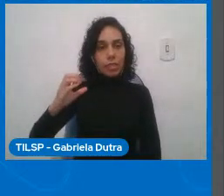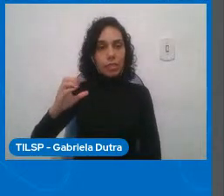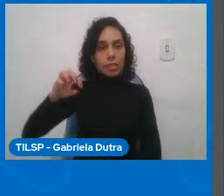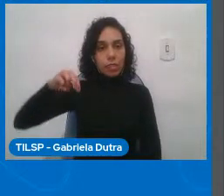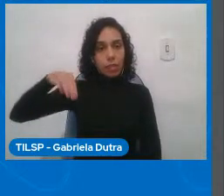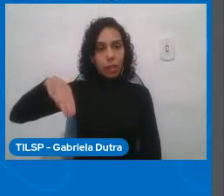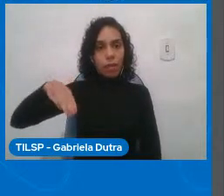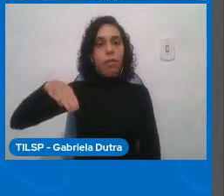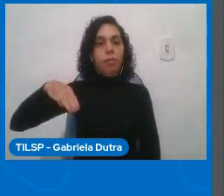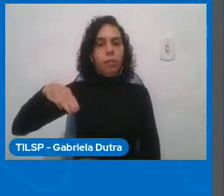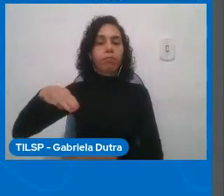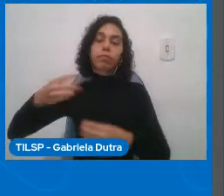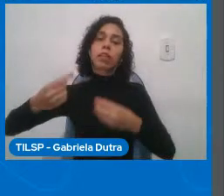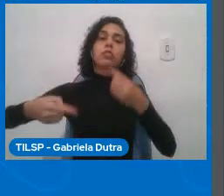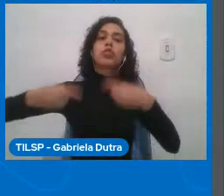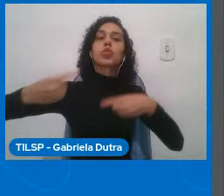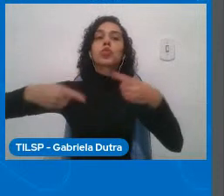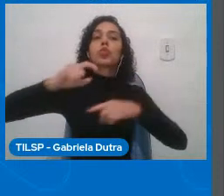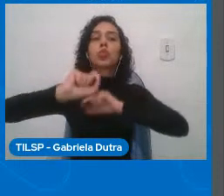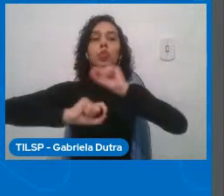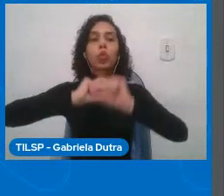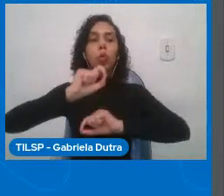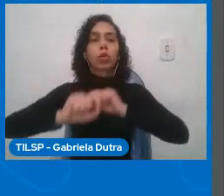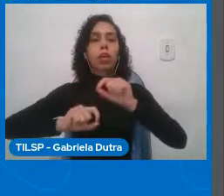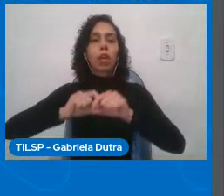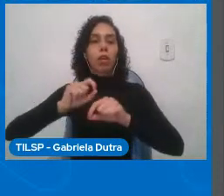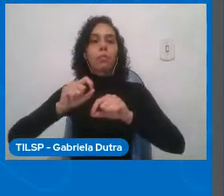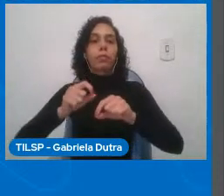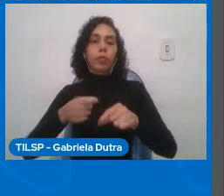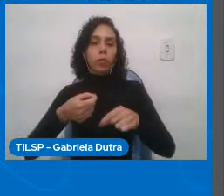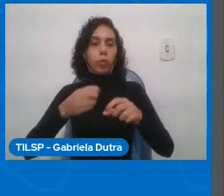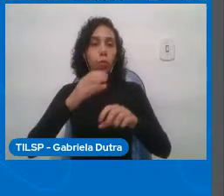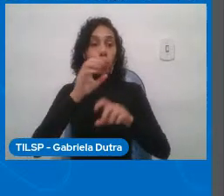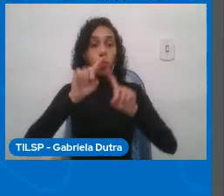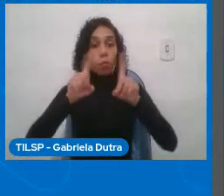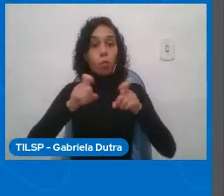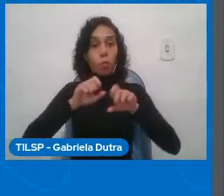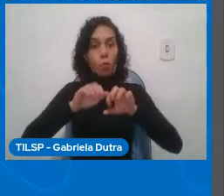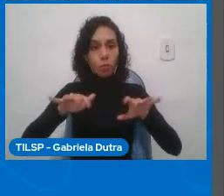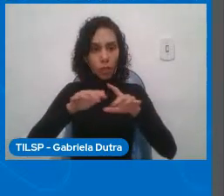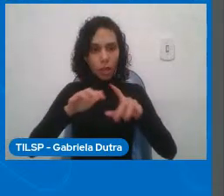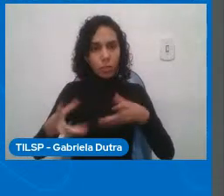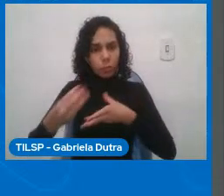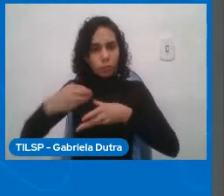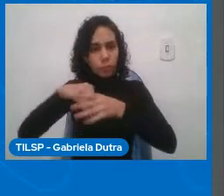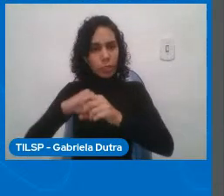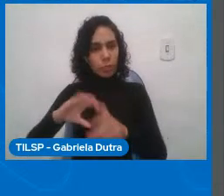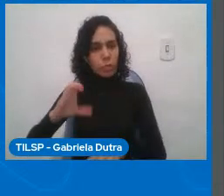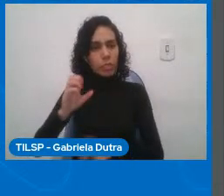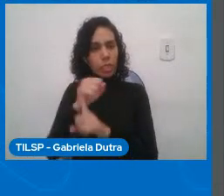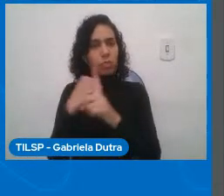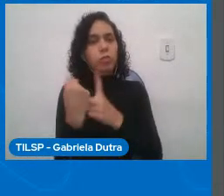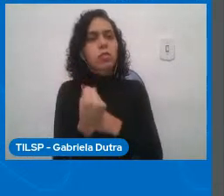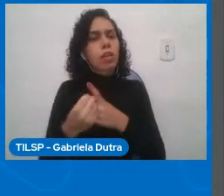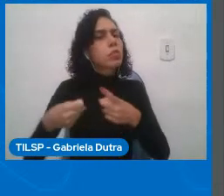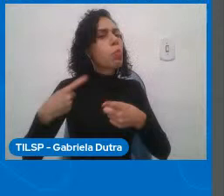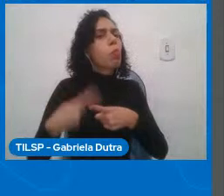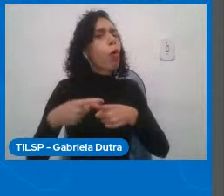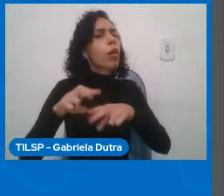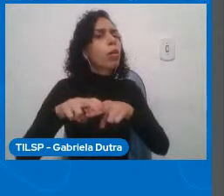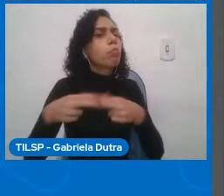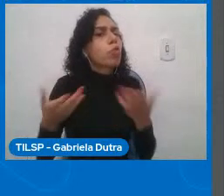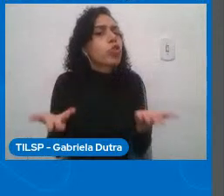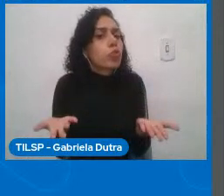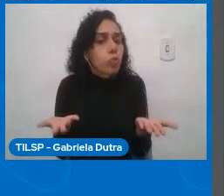pertence às ciências sociais e o autor ele não está dizendo que nós deveríamos mover a computação